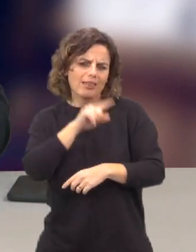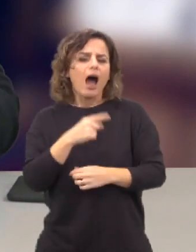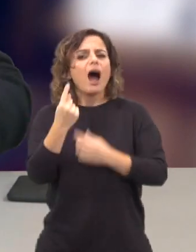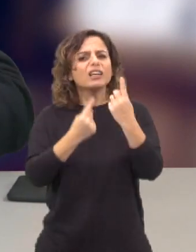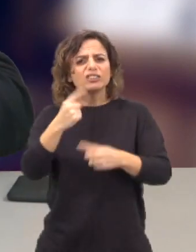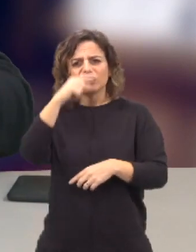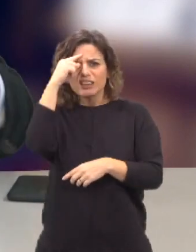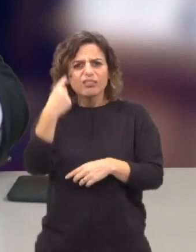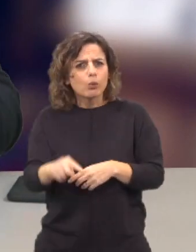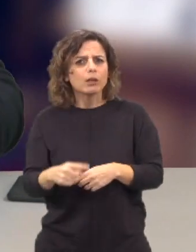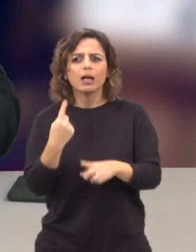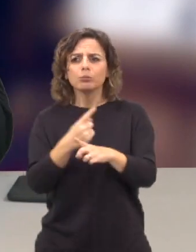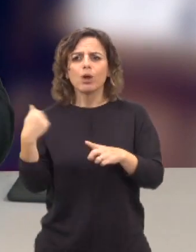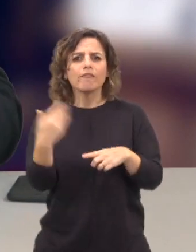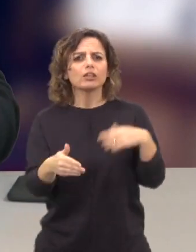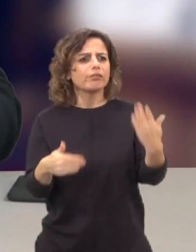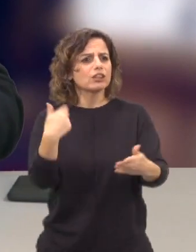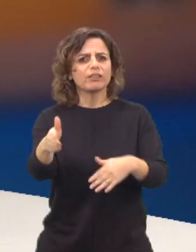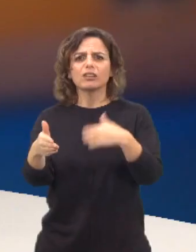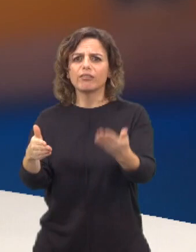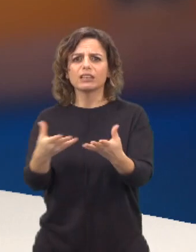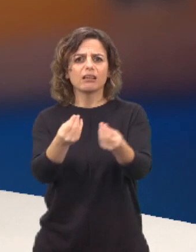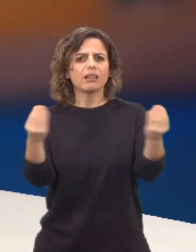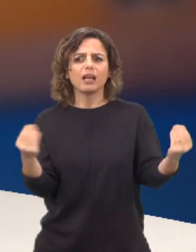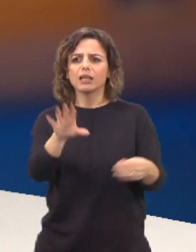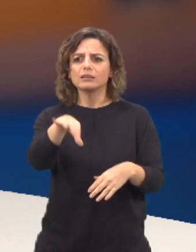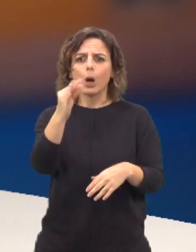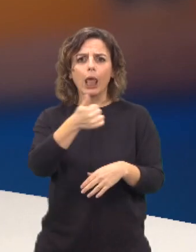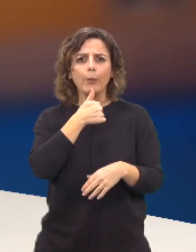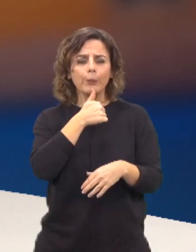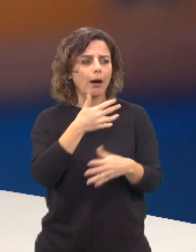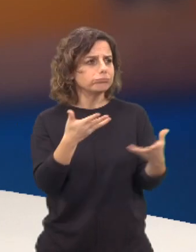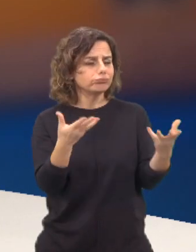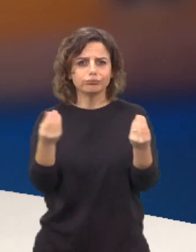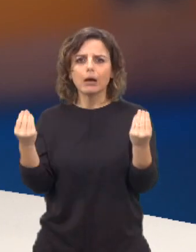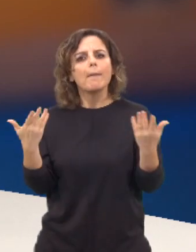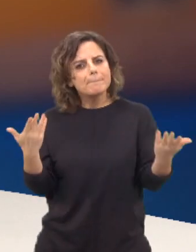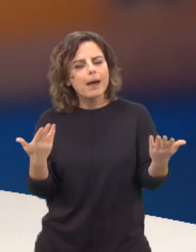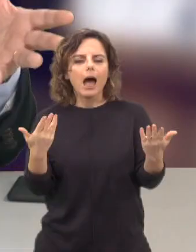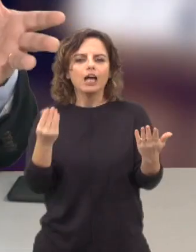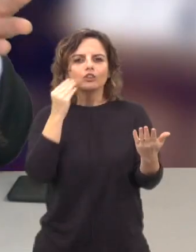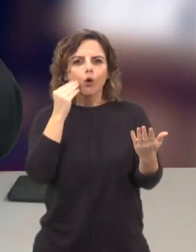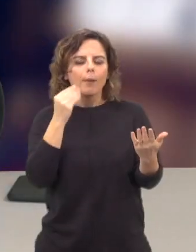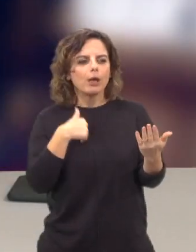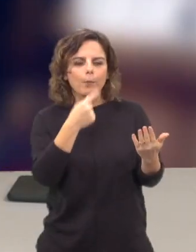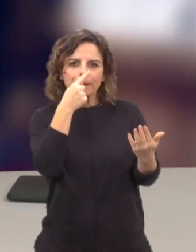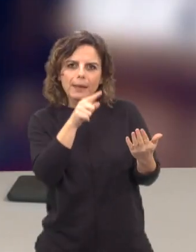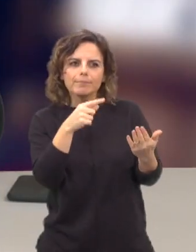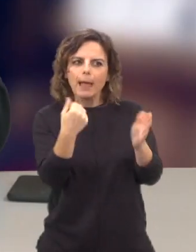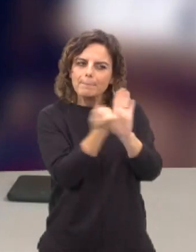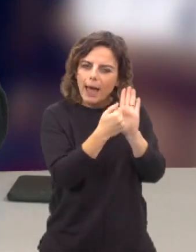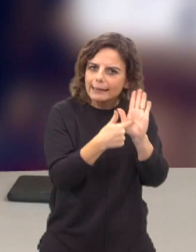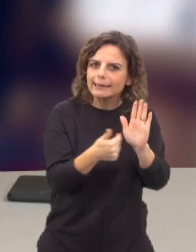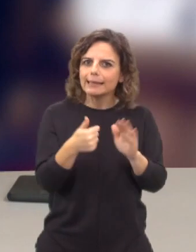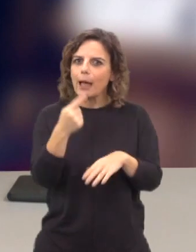vezes temos dificuldade, é tanta a oferta que temos dificuldade em escolher. Mas acabamos por nos reconhecer mais nesta marca, neste órgão de